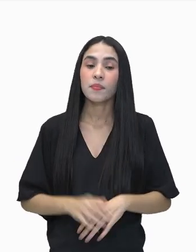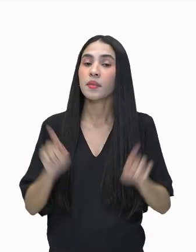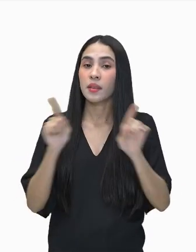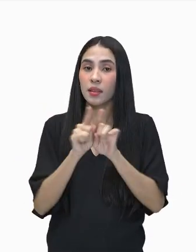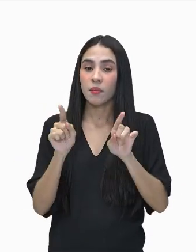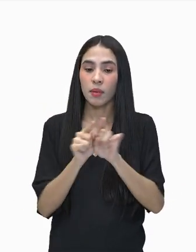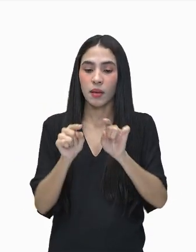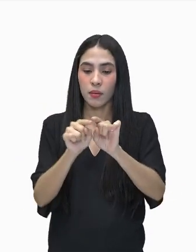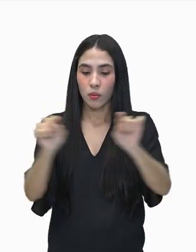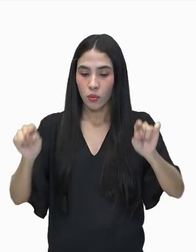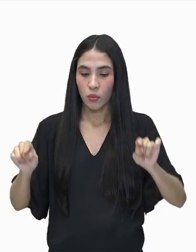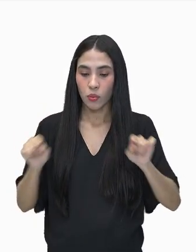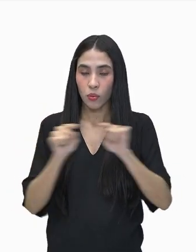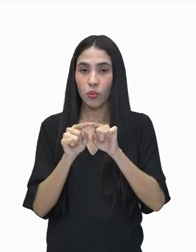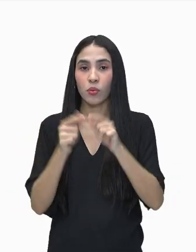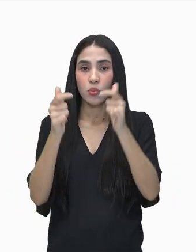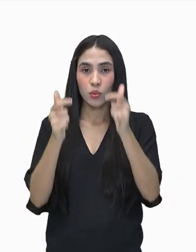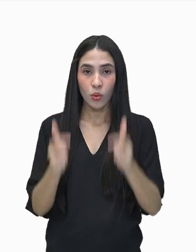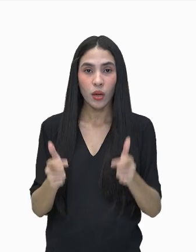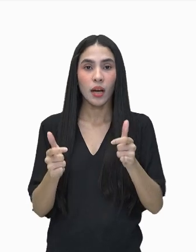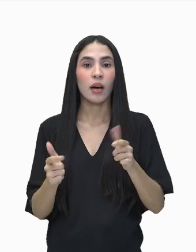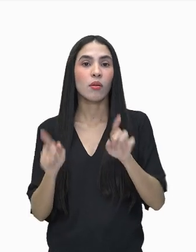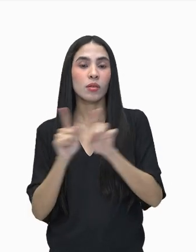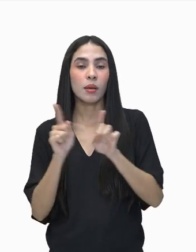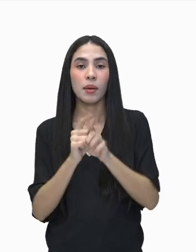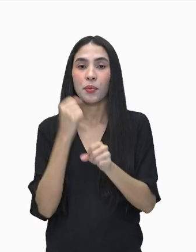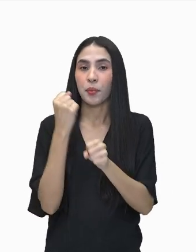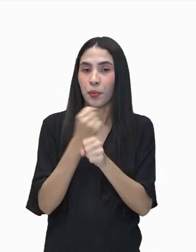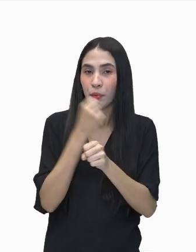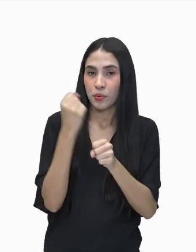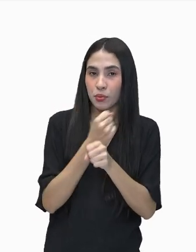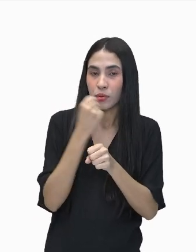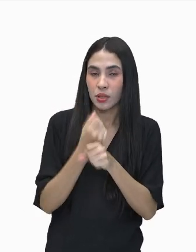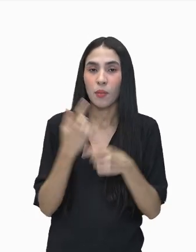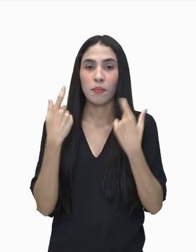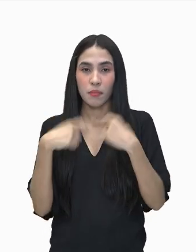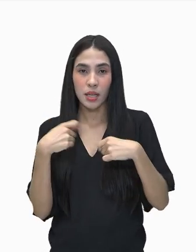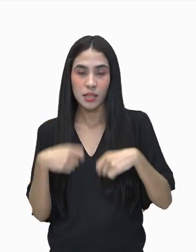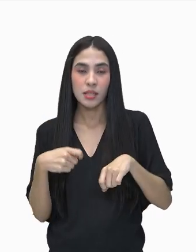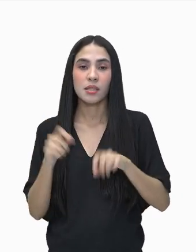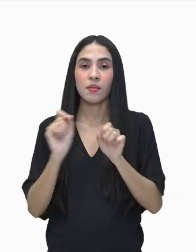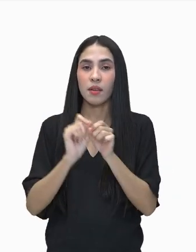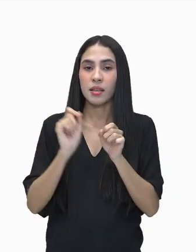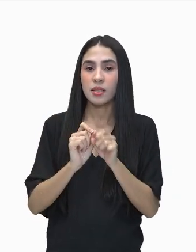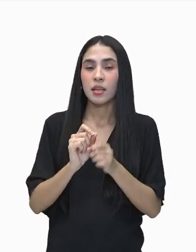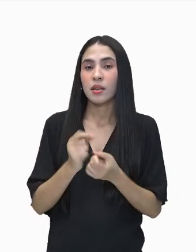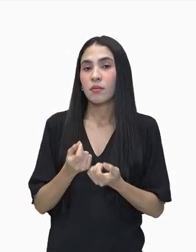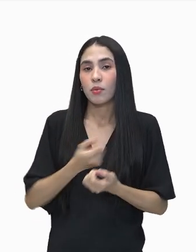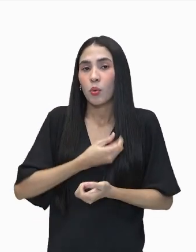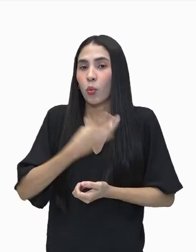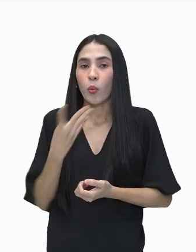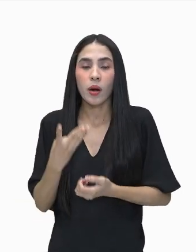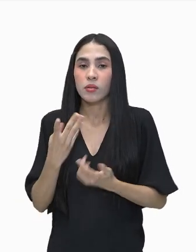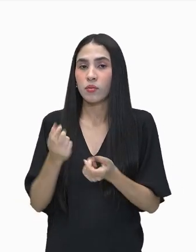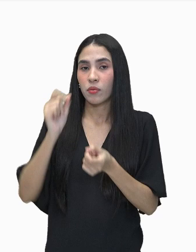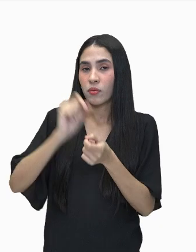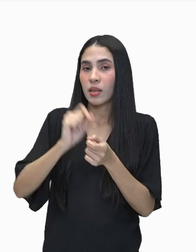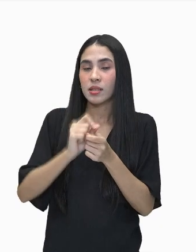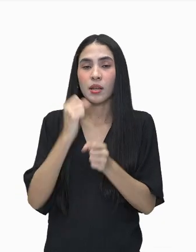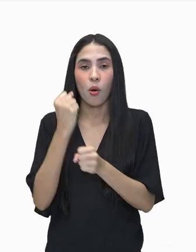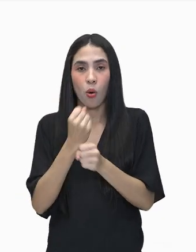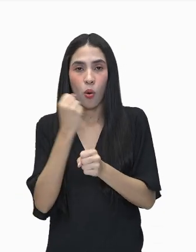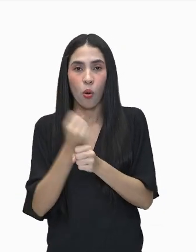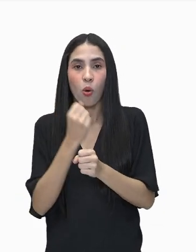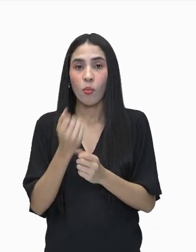terreno, não é isso? Além do terreno, das construções que ele deve realizar ali, quanto custa para ele fazer essas obras,